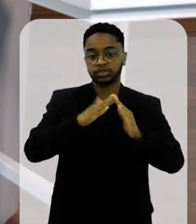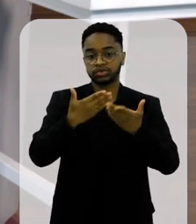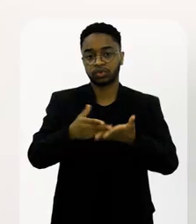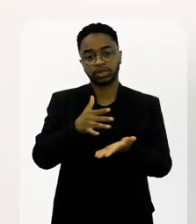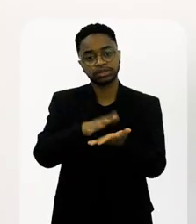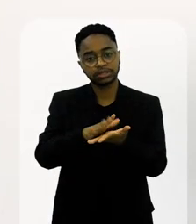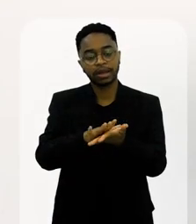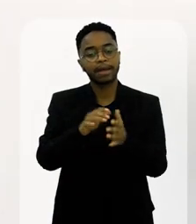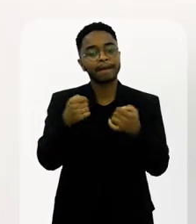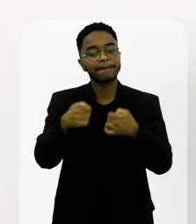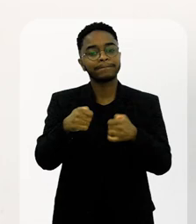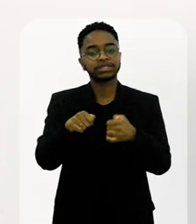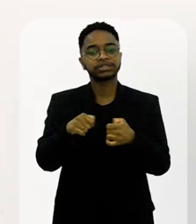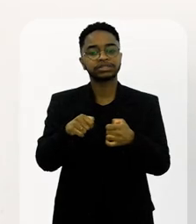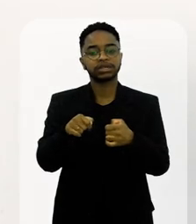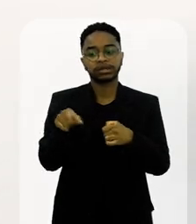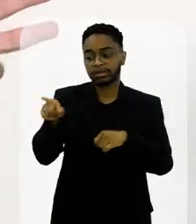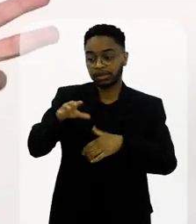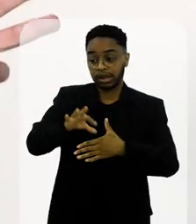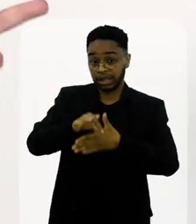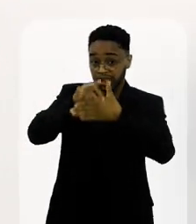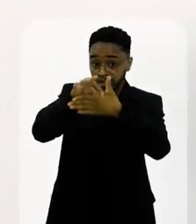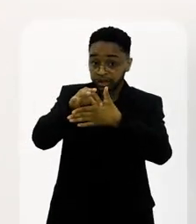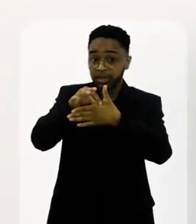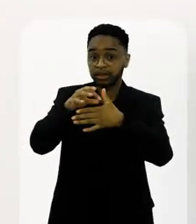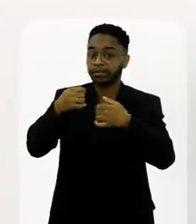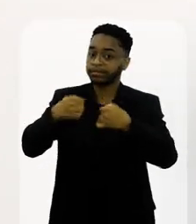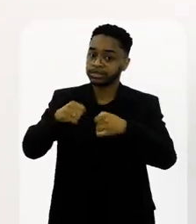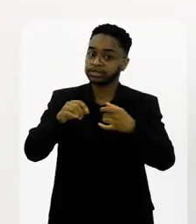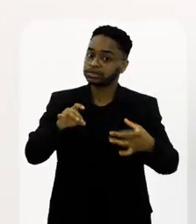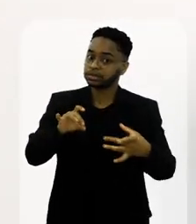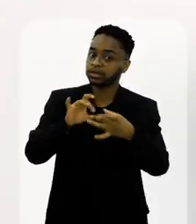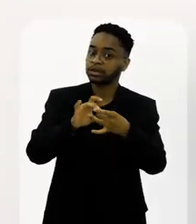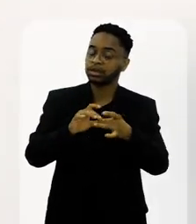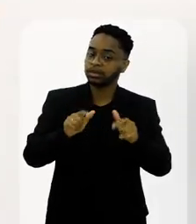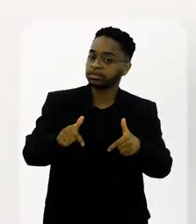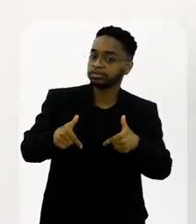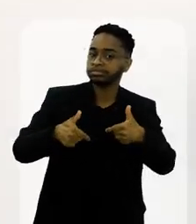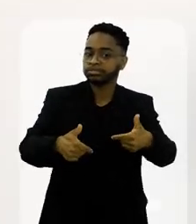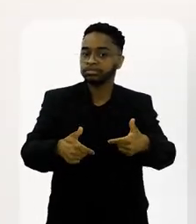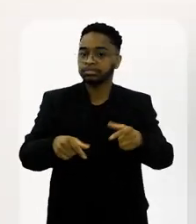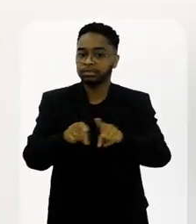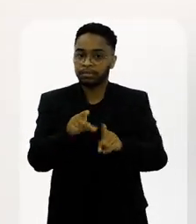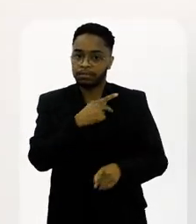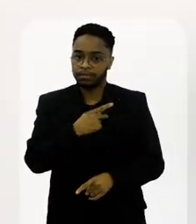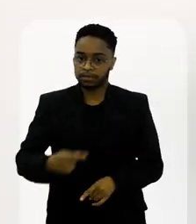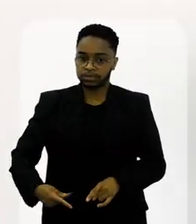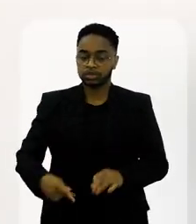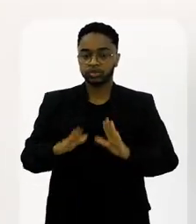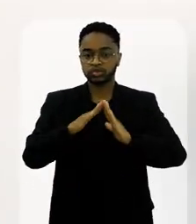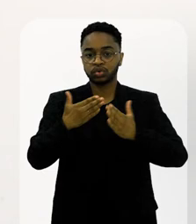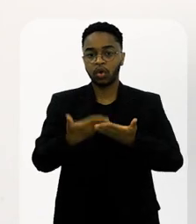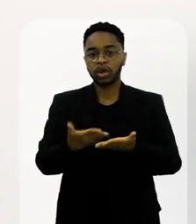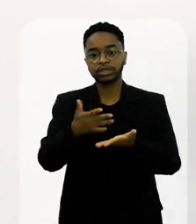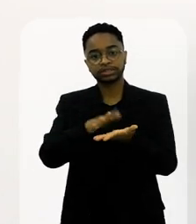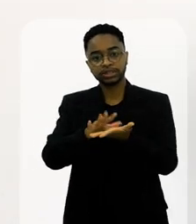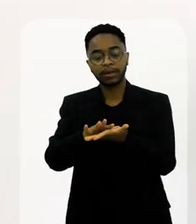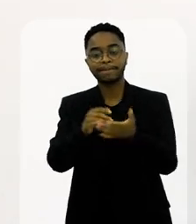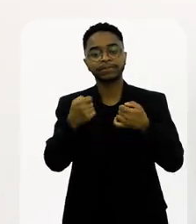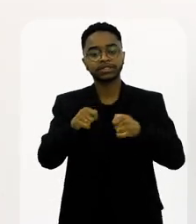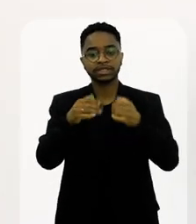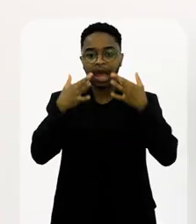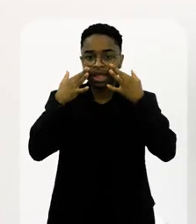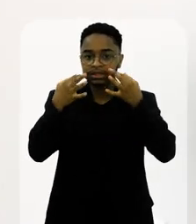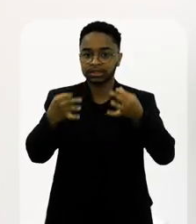algo que parta de quem está comandando isso, que, obviamente, a liga, mas dos presidentes das diretorias das escolas de samba, que